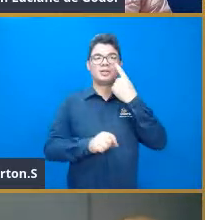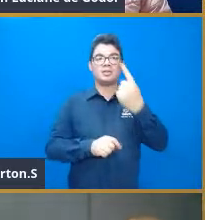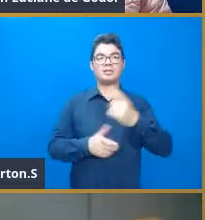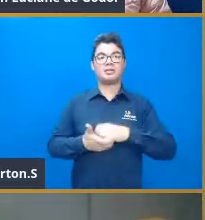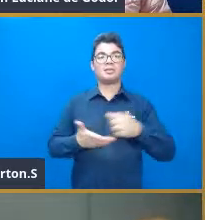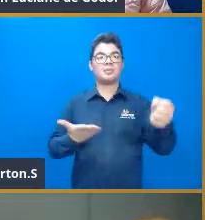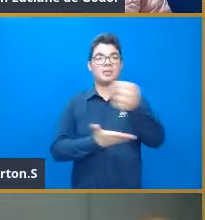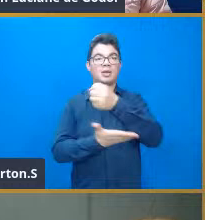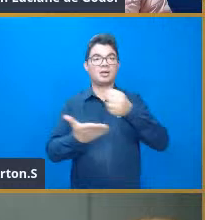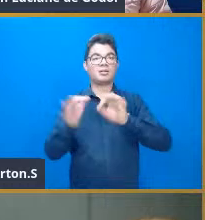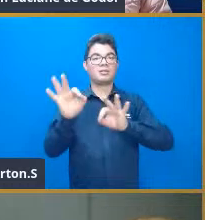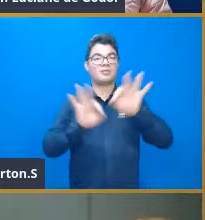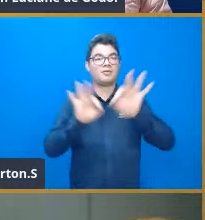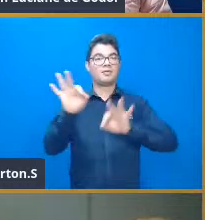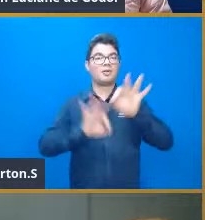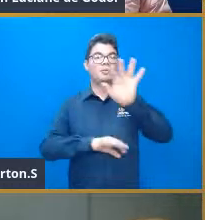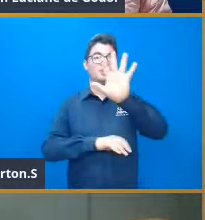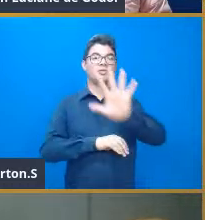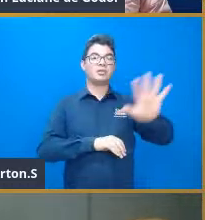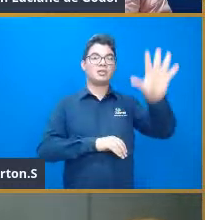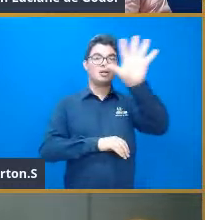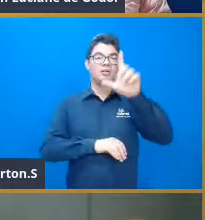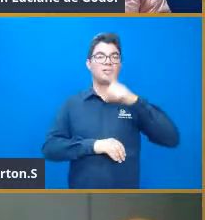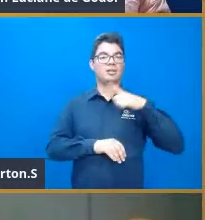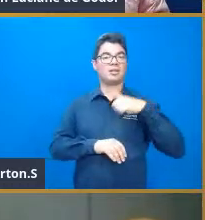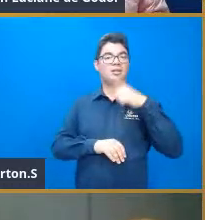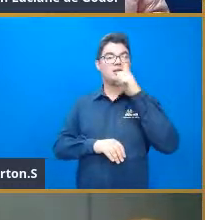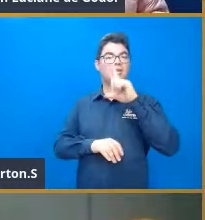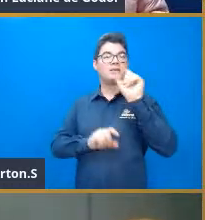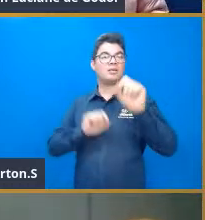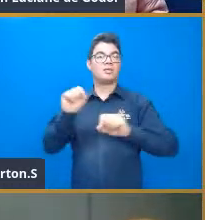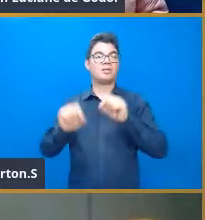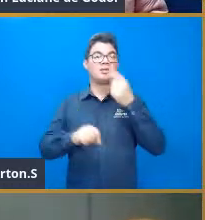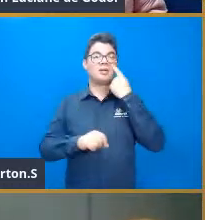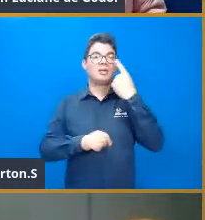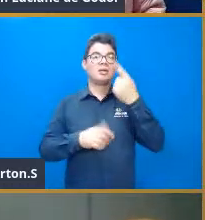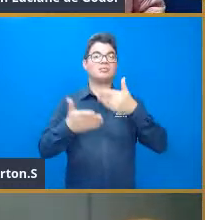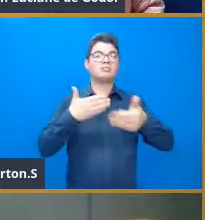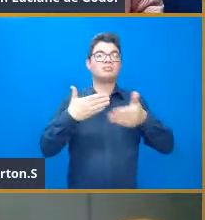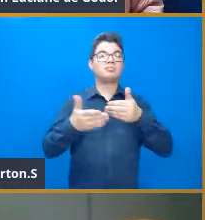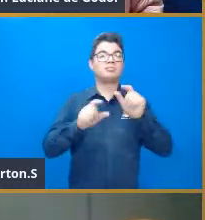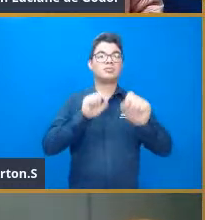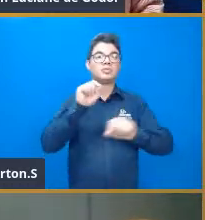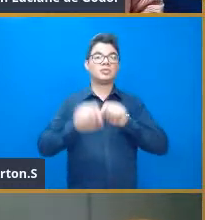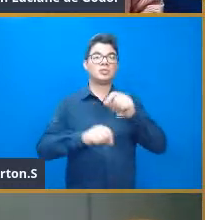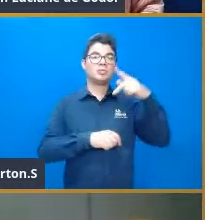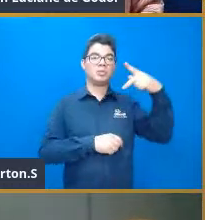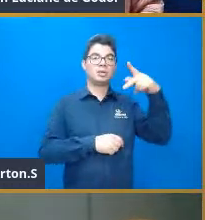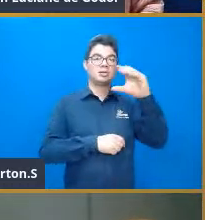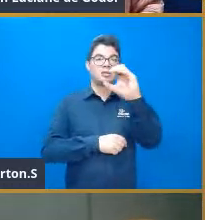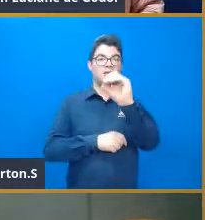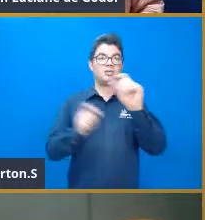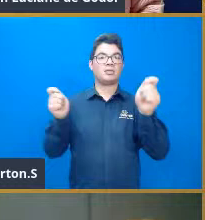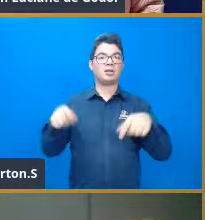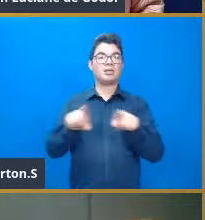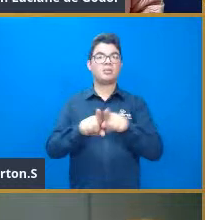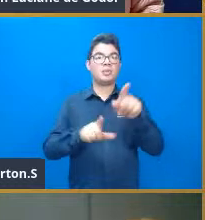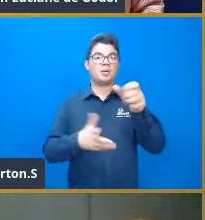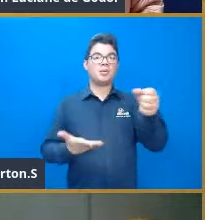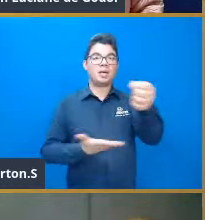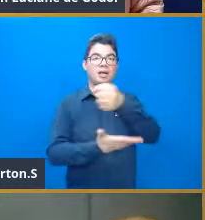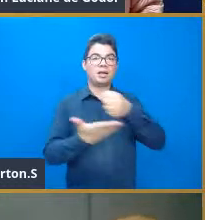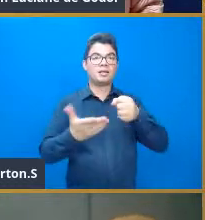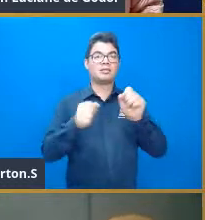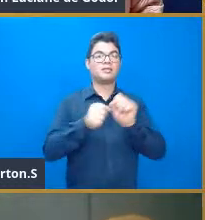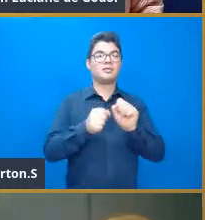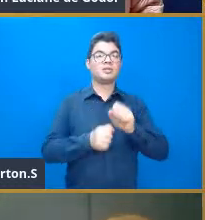aqui a forma geral, que é uma constante B aqui, pode chamar de qualquer coisa, né, no exemplo anterior lá era P0, e aqui uma base elevada à nossa